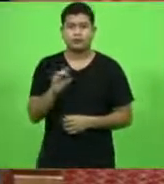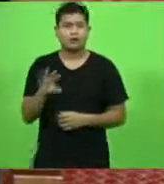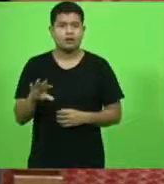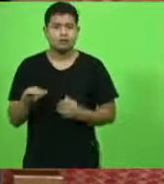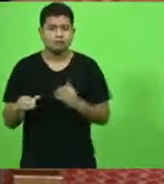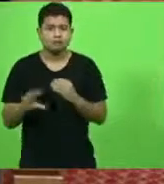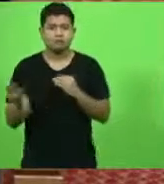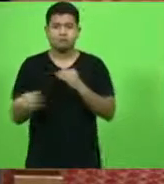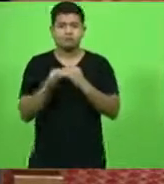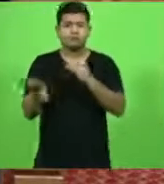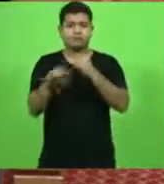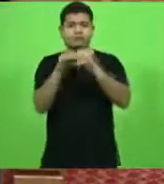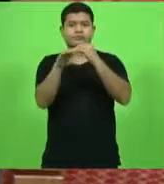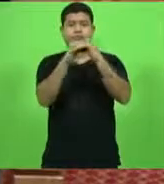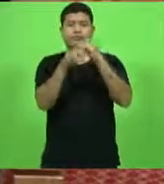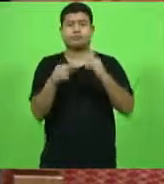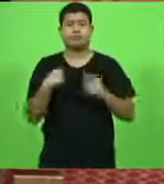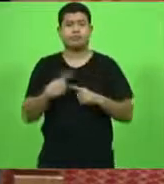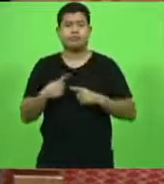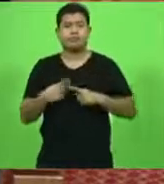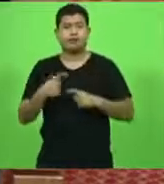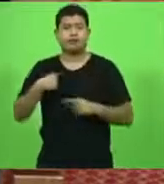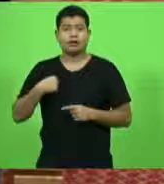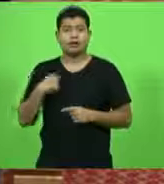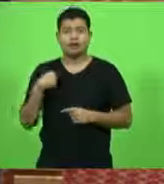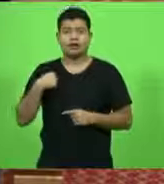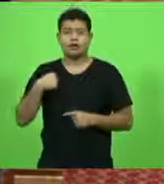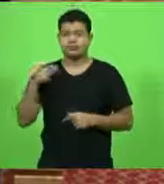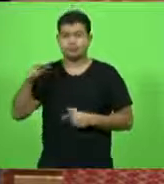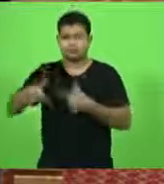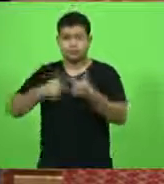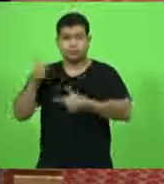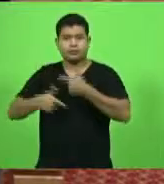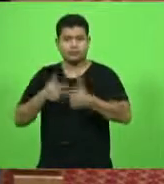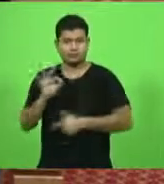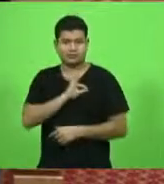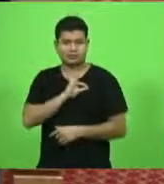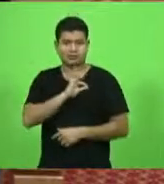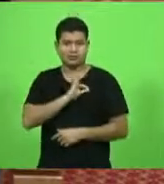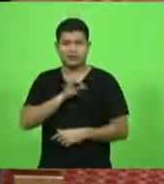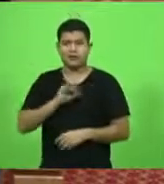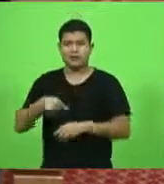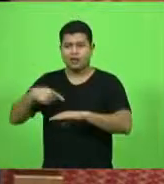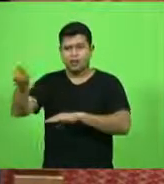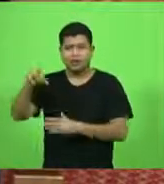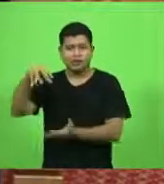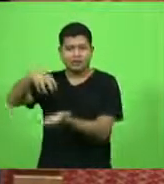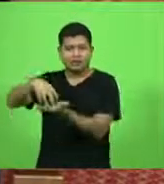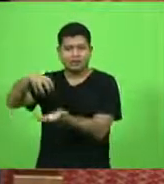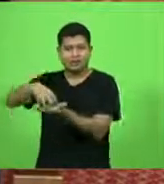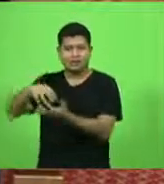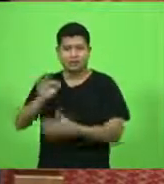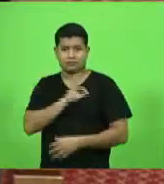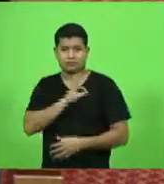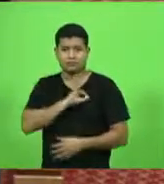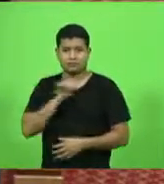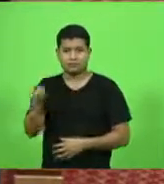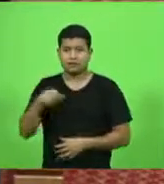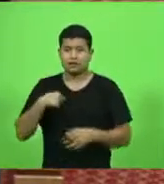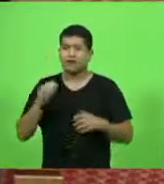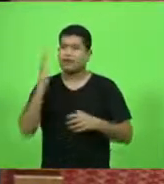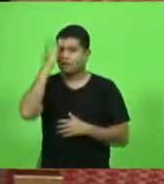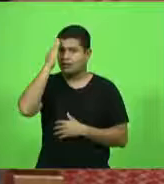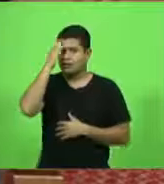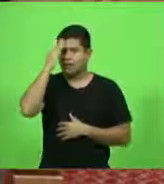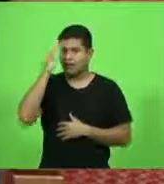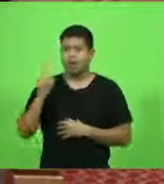quando eu estava no exercício da profissão, às vezes ia ali na central de polícia, aí ele sabe colocar a mão para